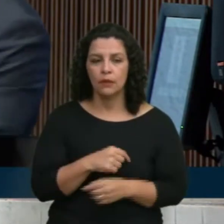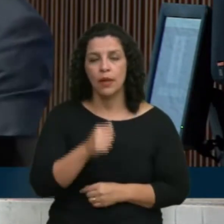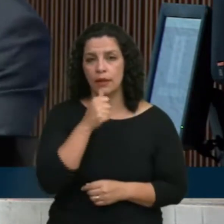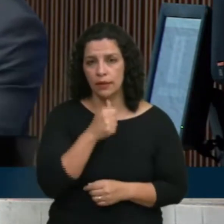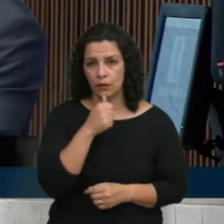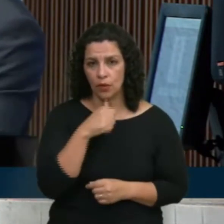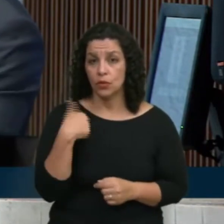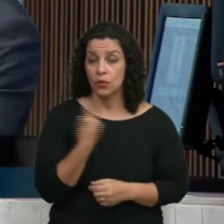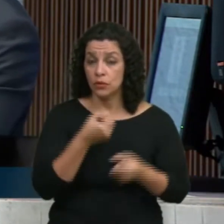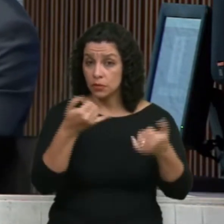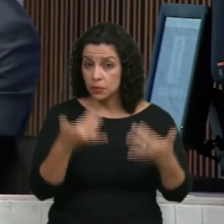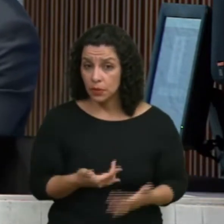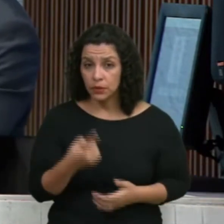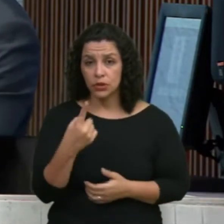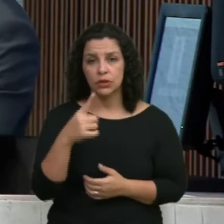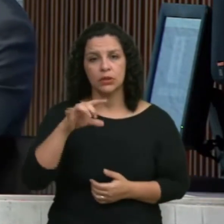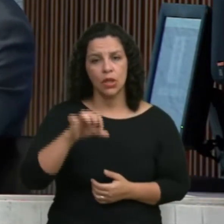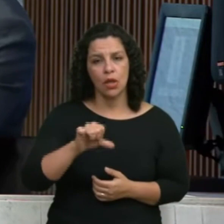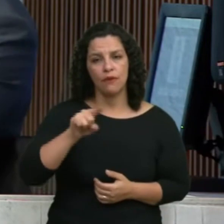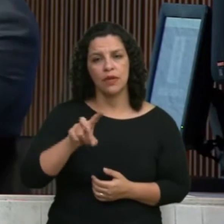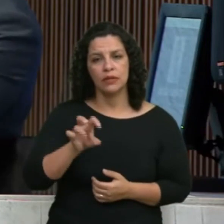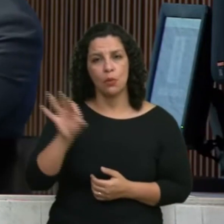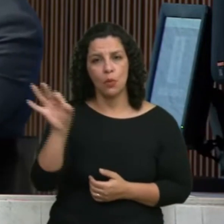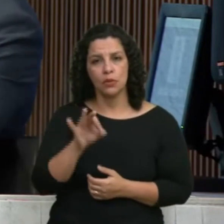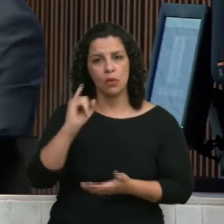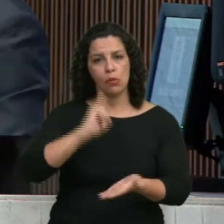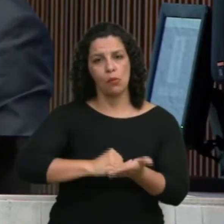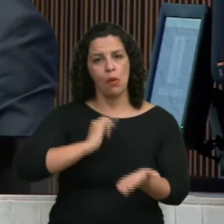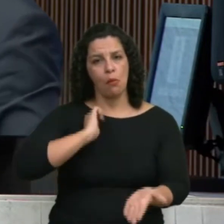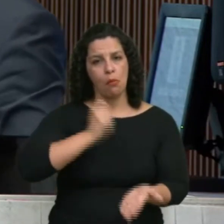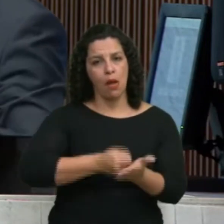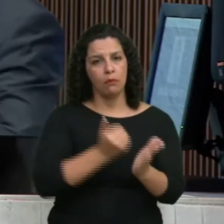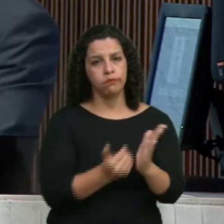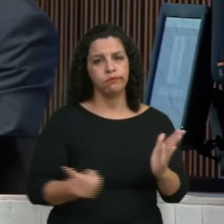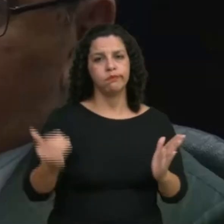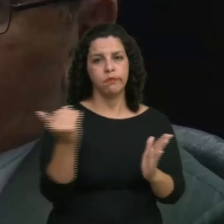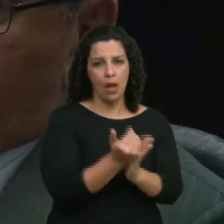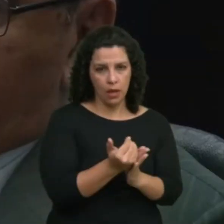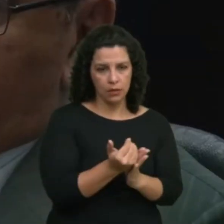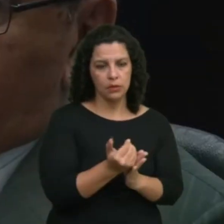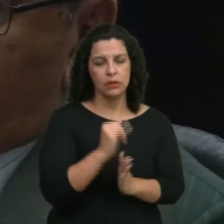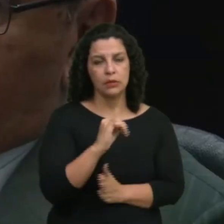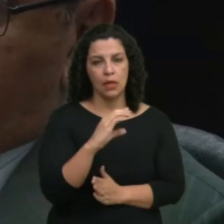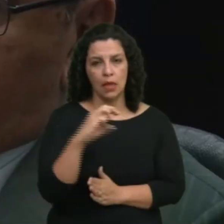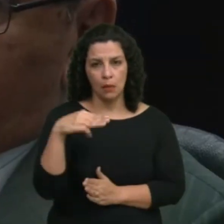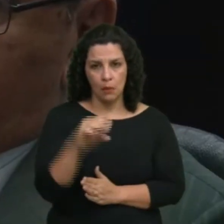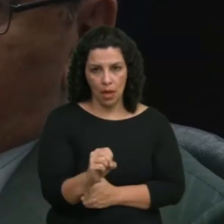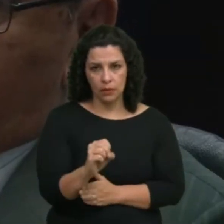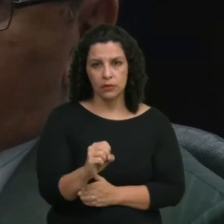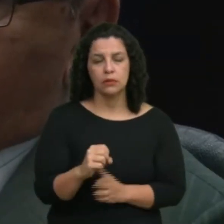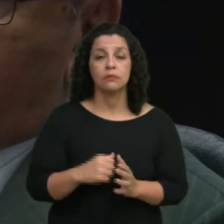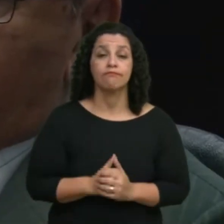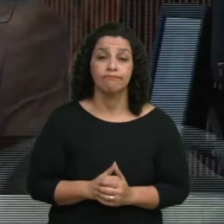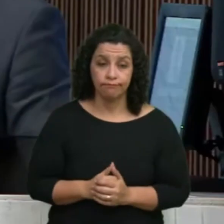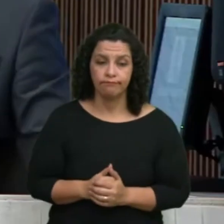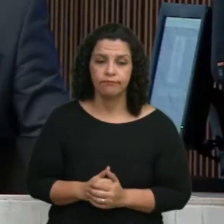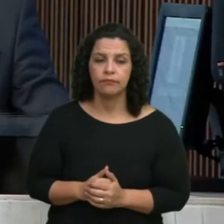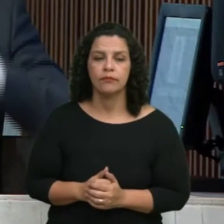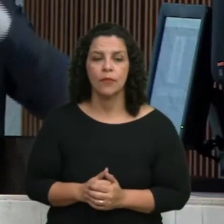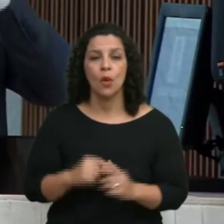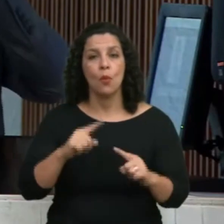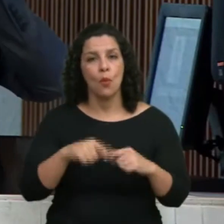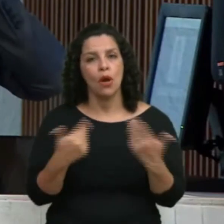Antenor, vai pagar 19,5% a mais de ICMS, 0,5% a mais de ICMS,